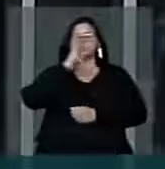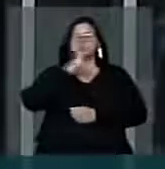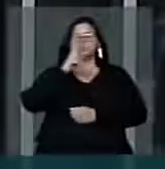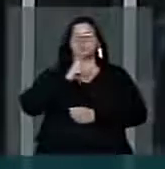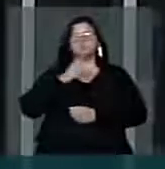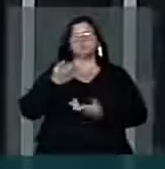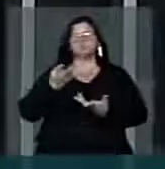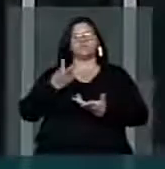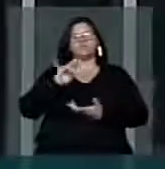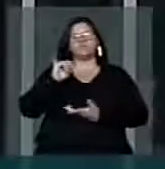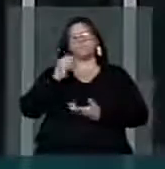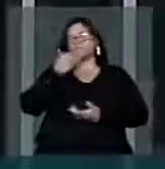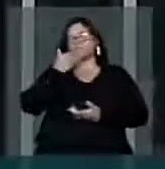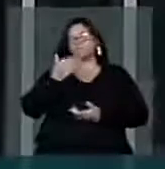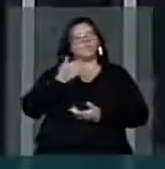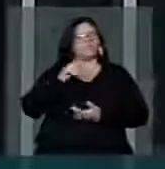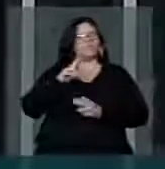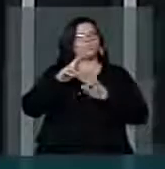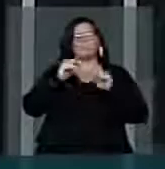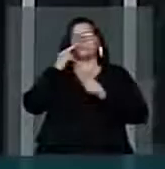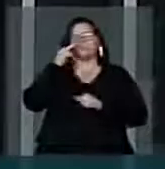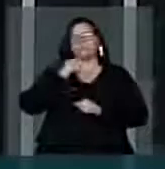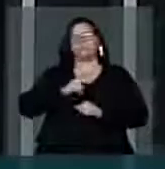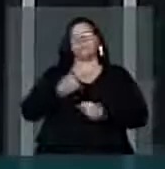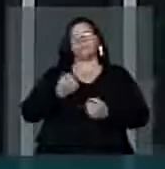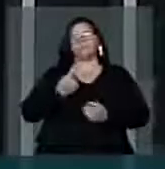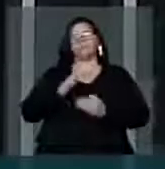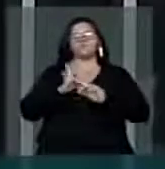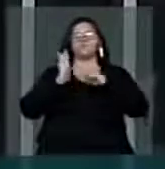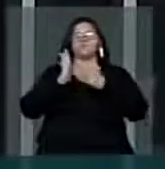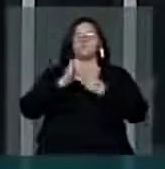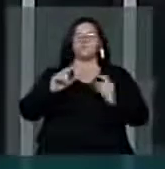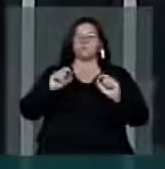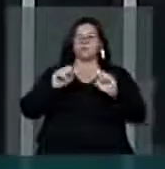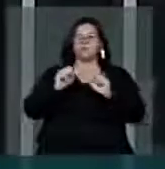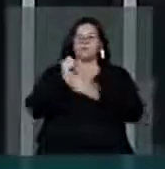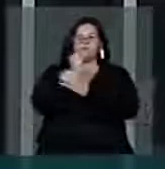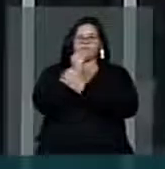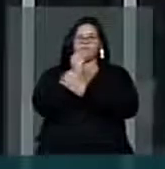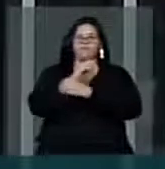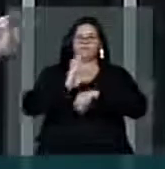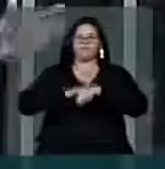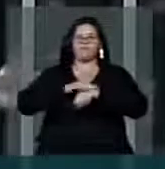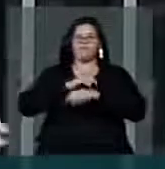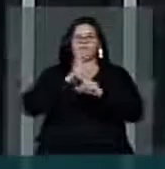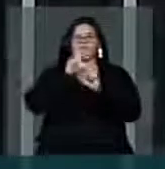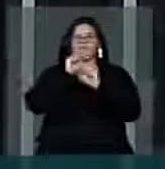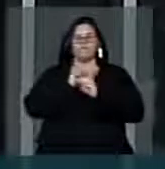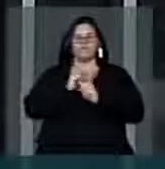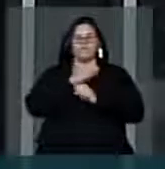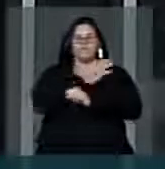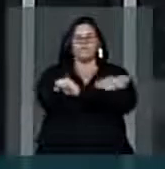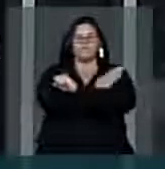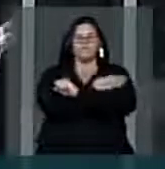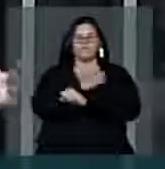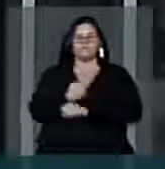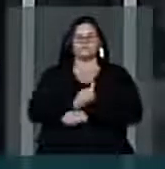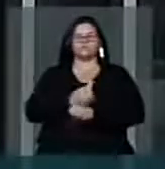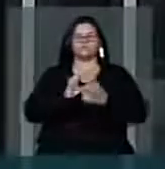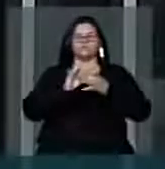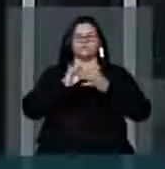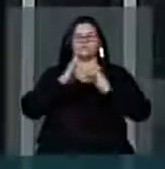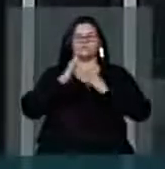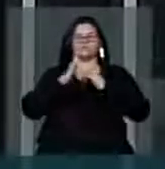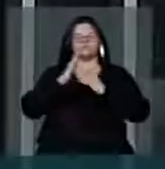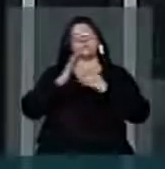tamanha importância, o que significa o fortalecimento nosso enquanto instituição. E corrobora também, IACCJ,